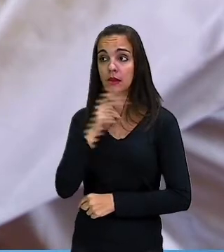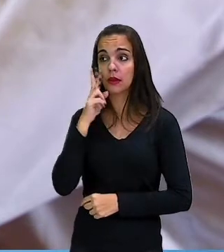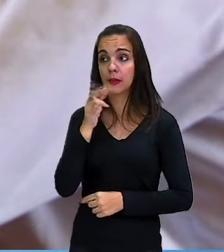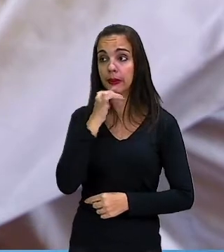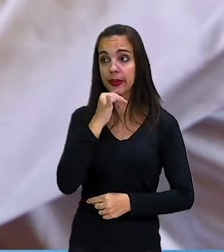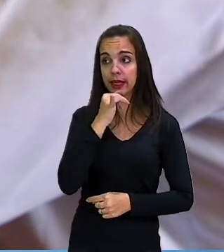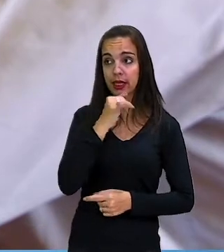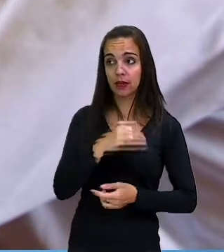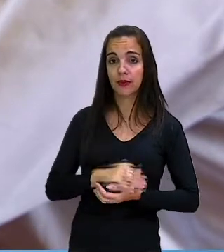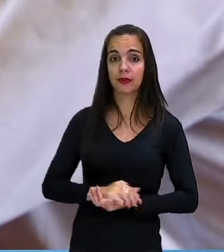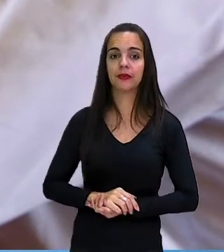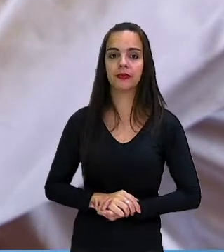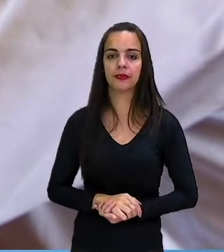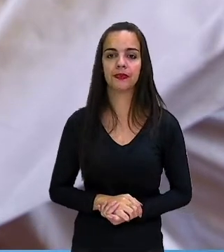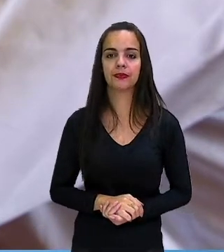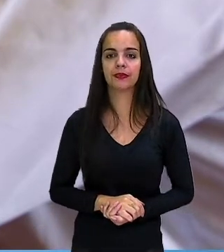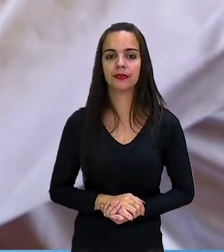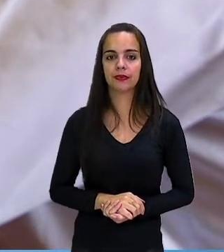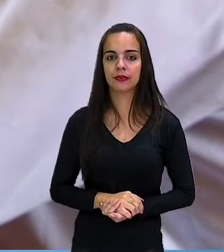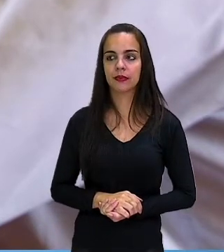O que você